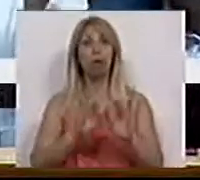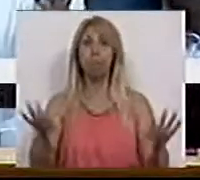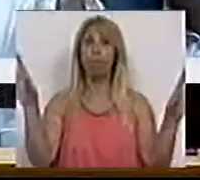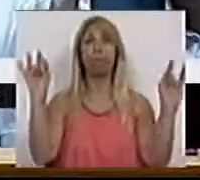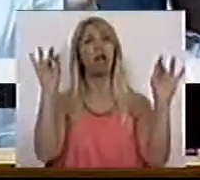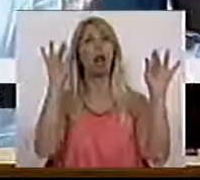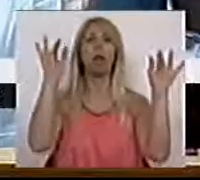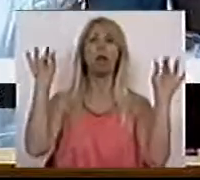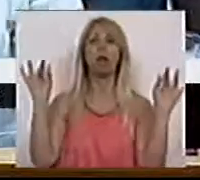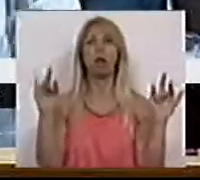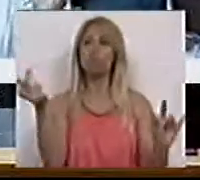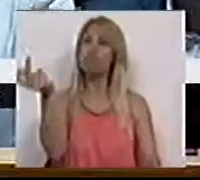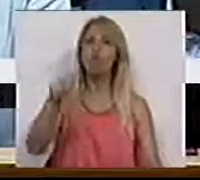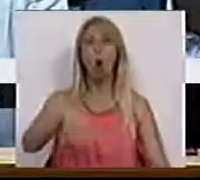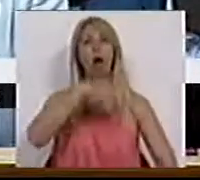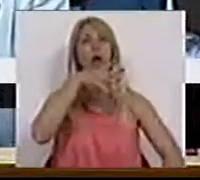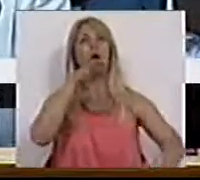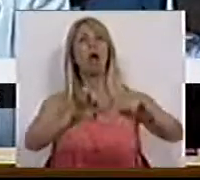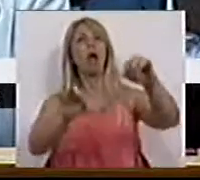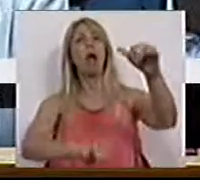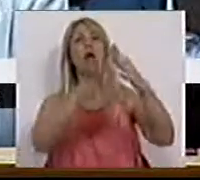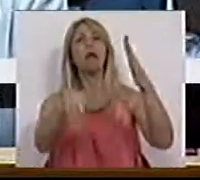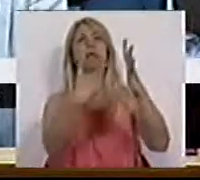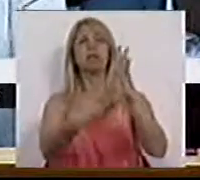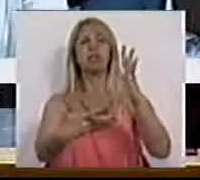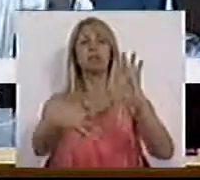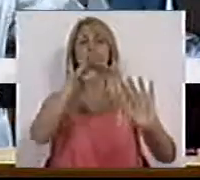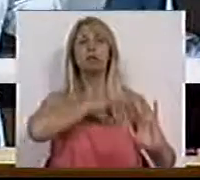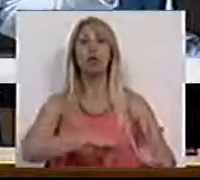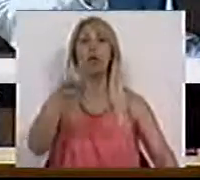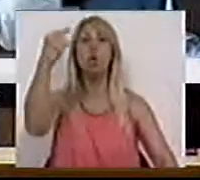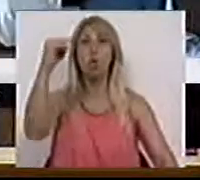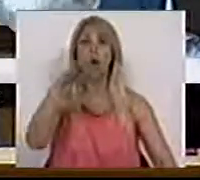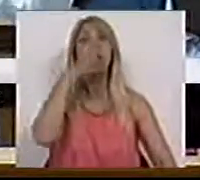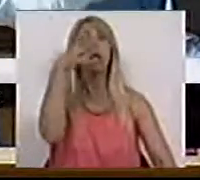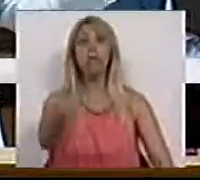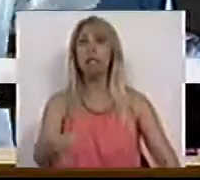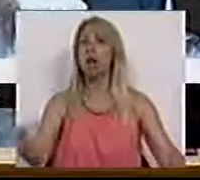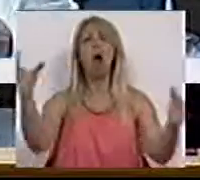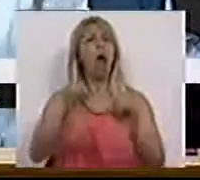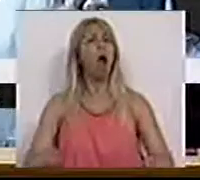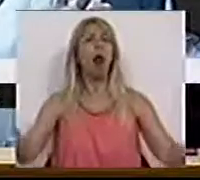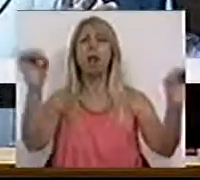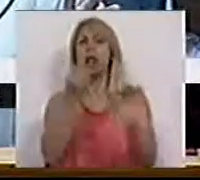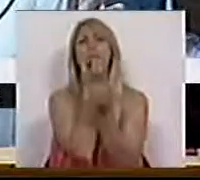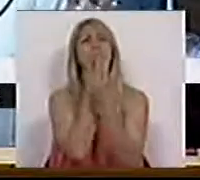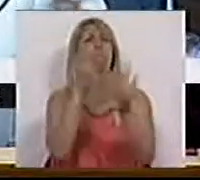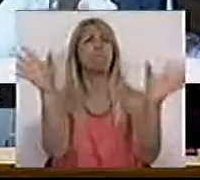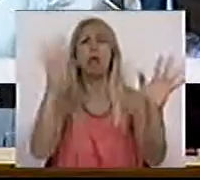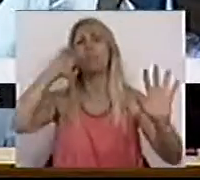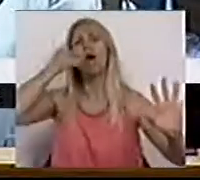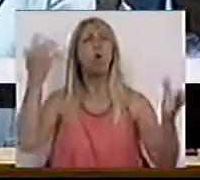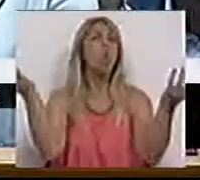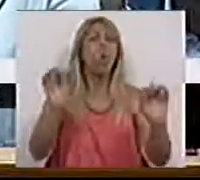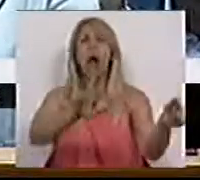vir aqui falar em tabela remuneratória única, dizendo até que ninguém perde nada na transição da tabela.